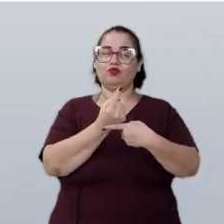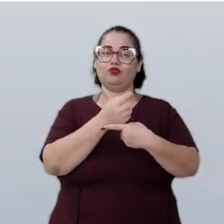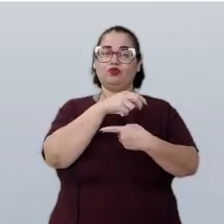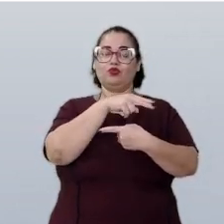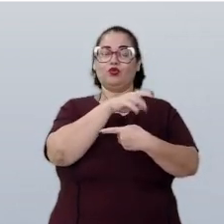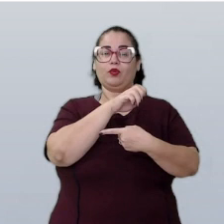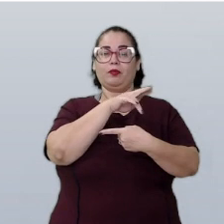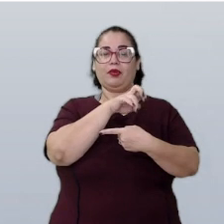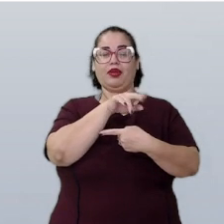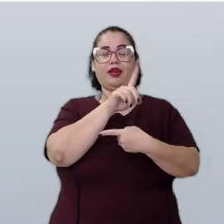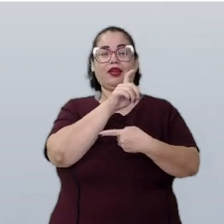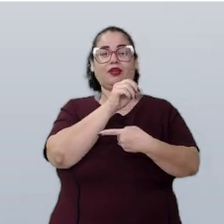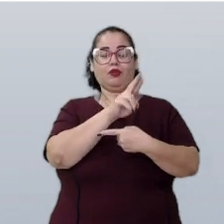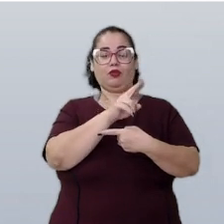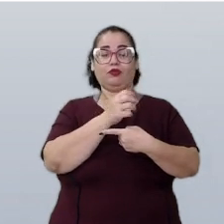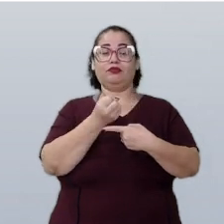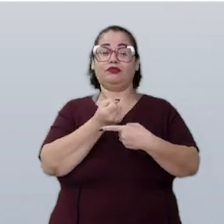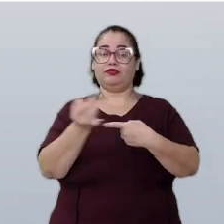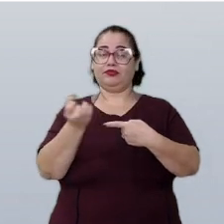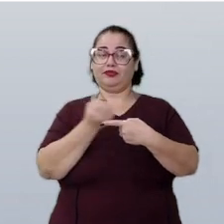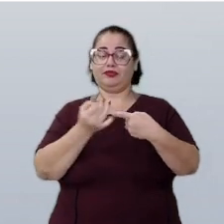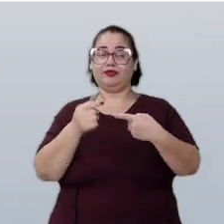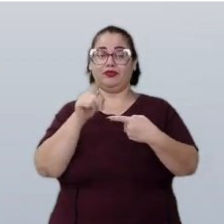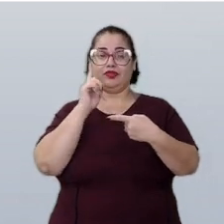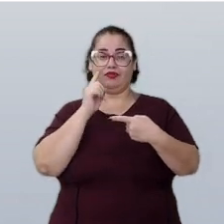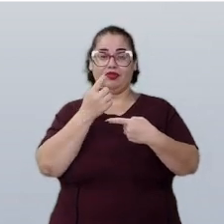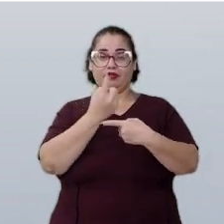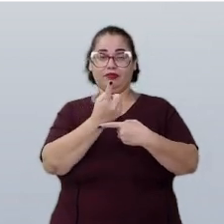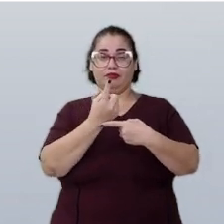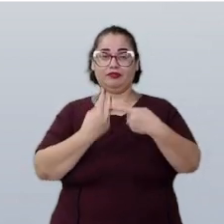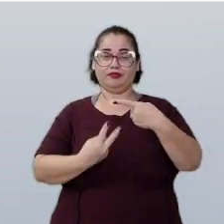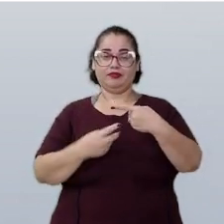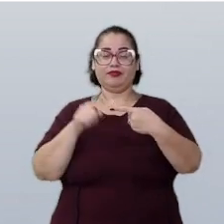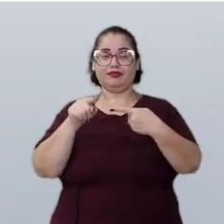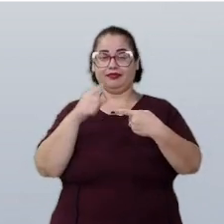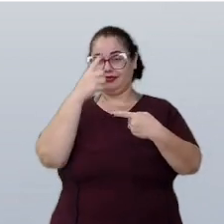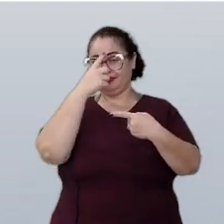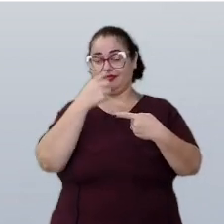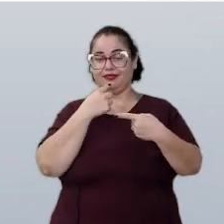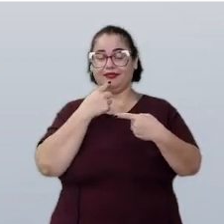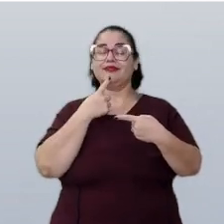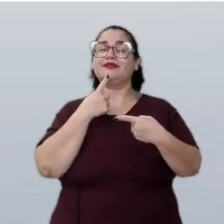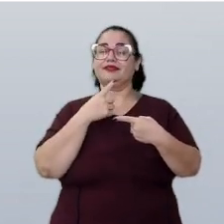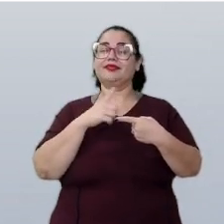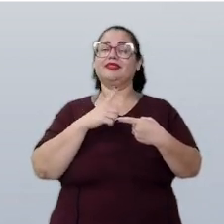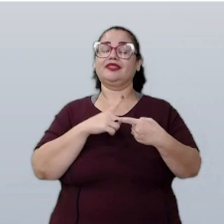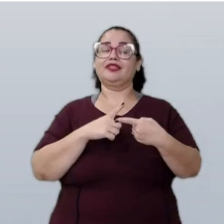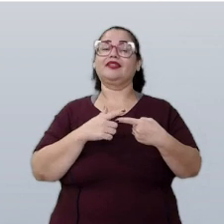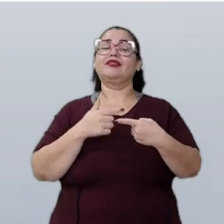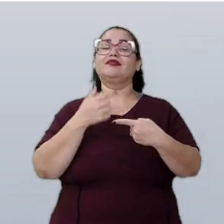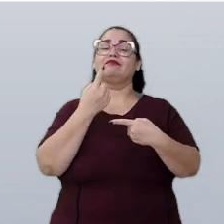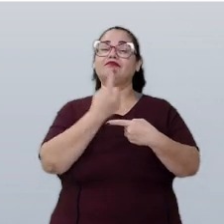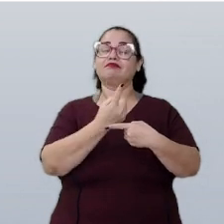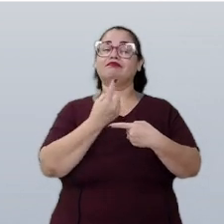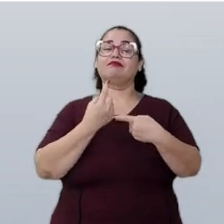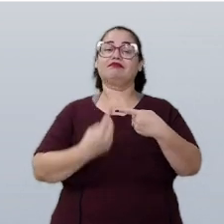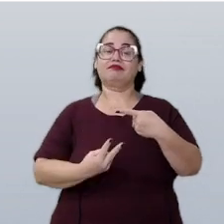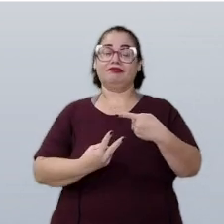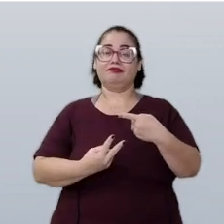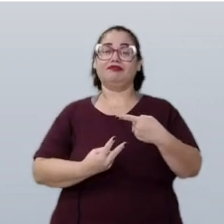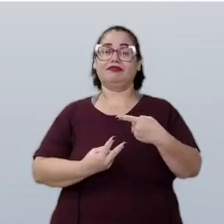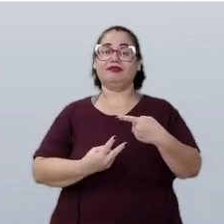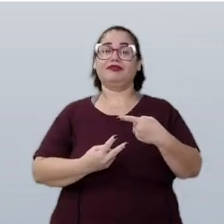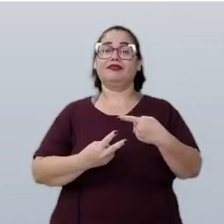No caso da fração que você está vendo no slide, nós temos a fração representada